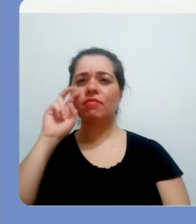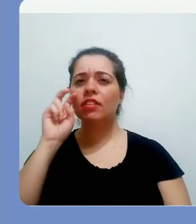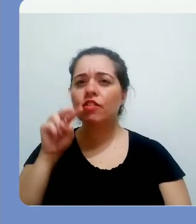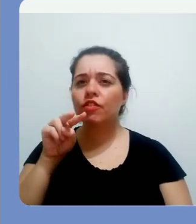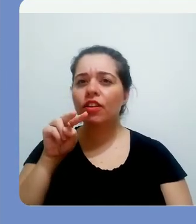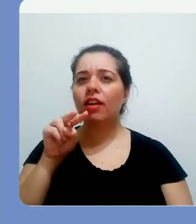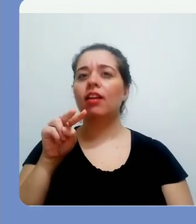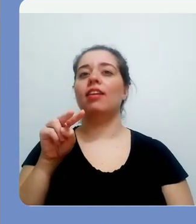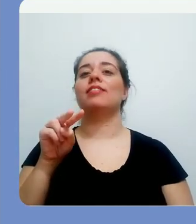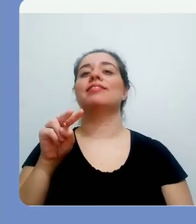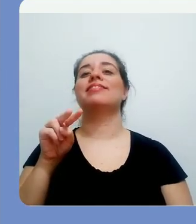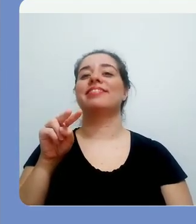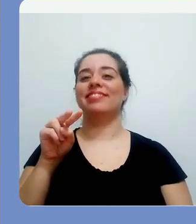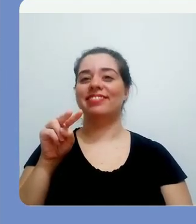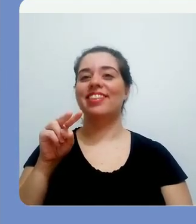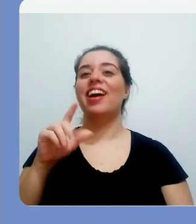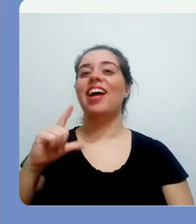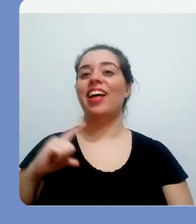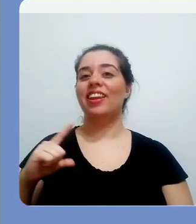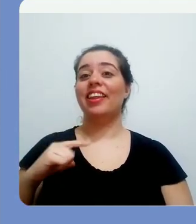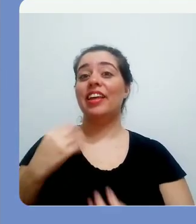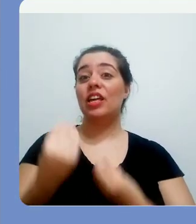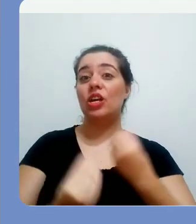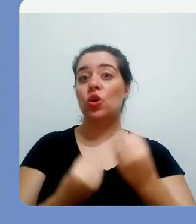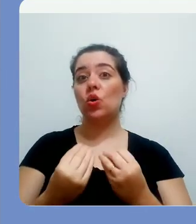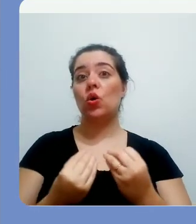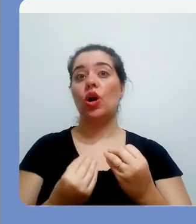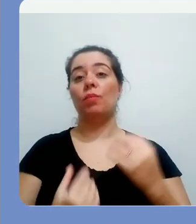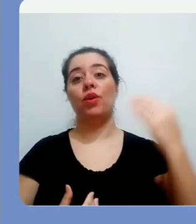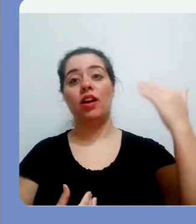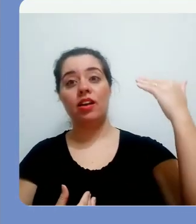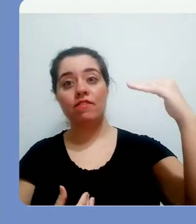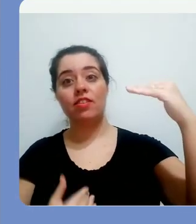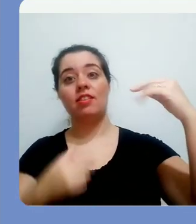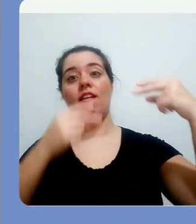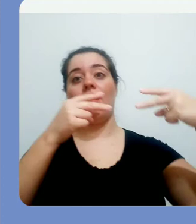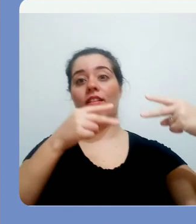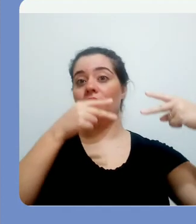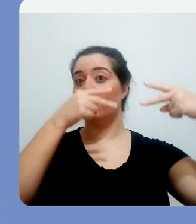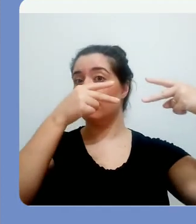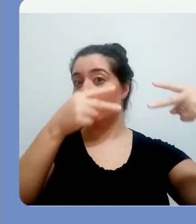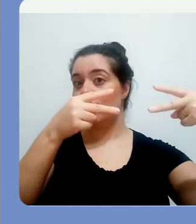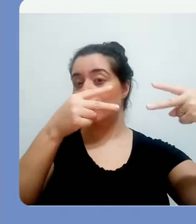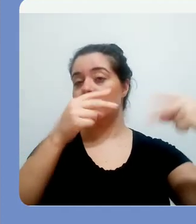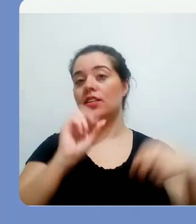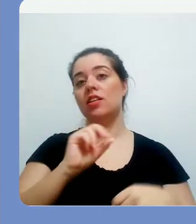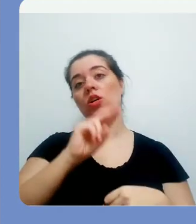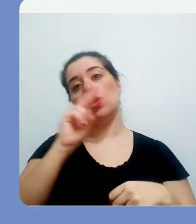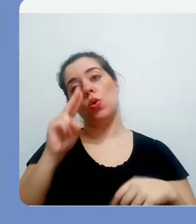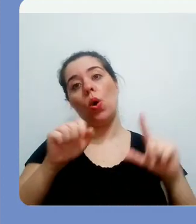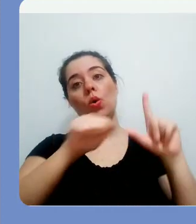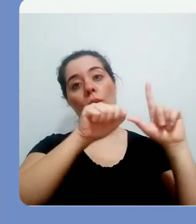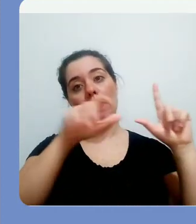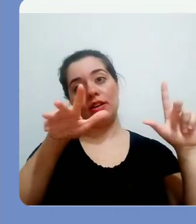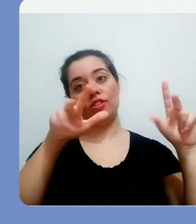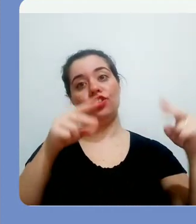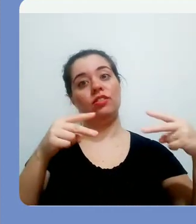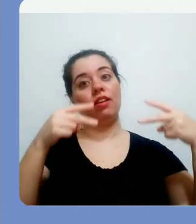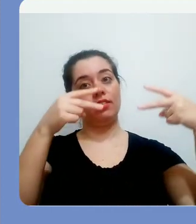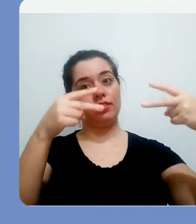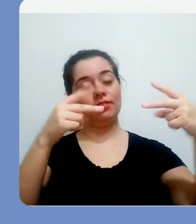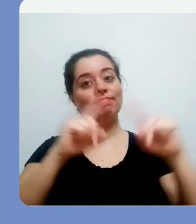Nesta janela que vai aparecer, então você vai ter as opções de enviar link que você pode enviar ou